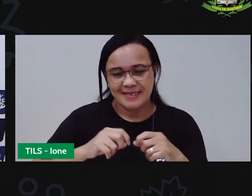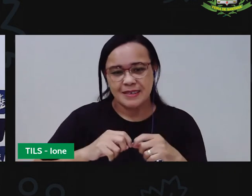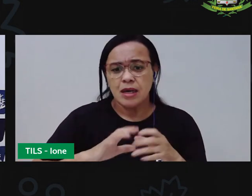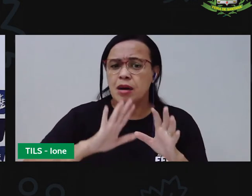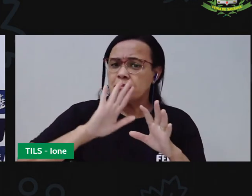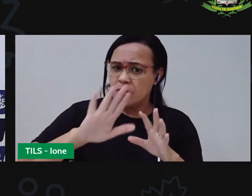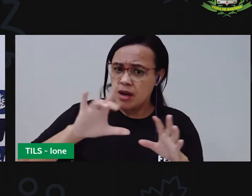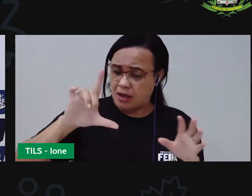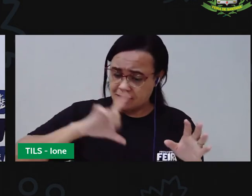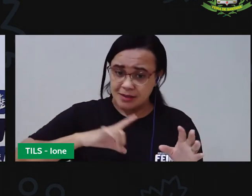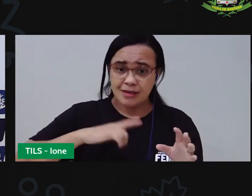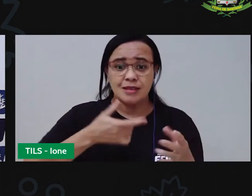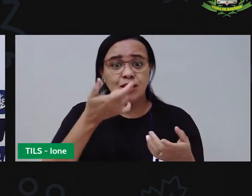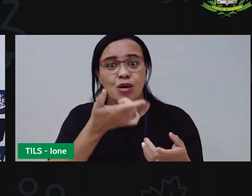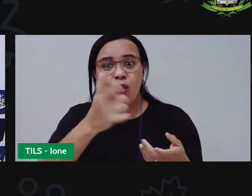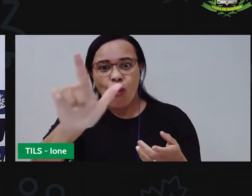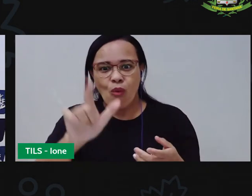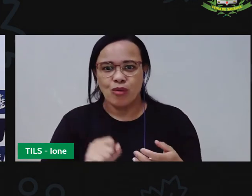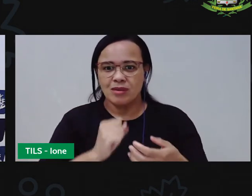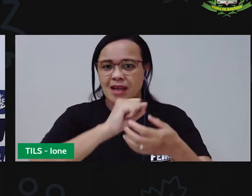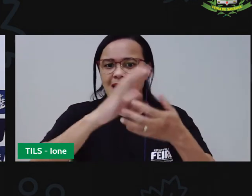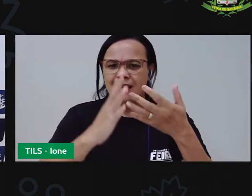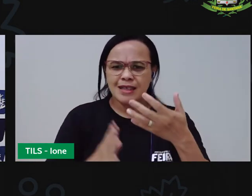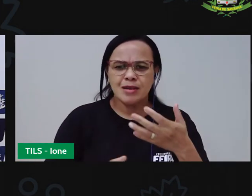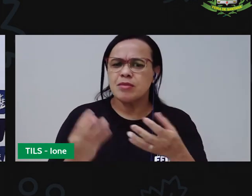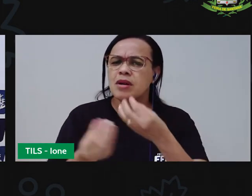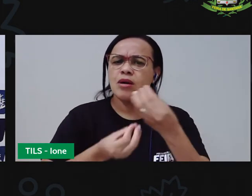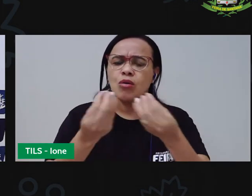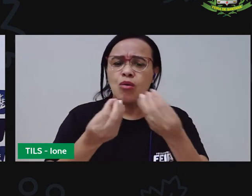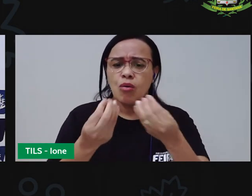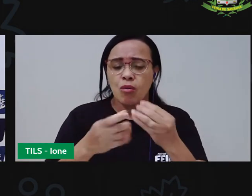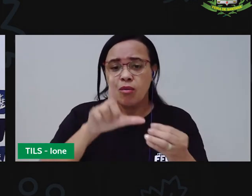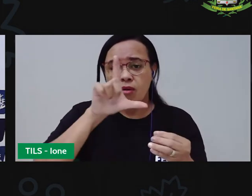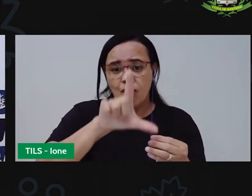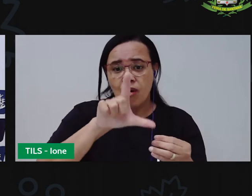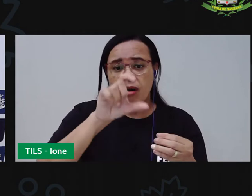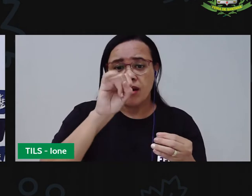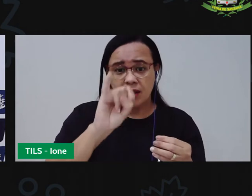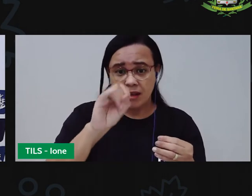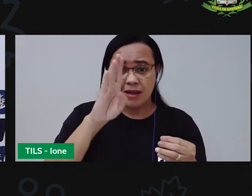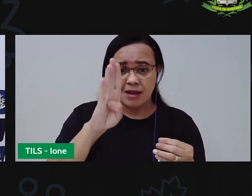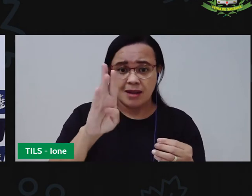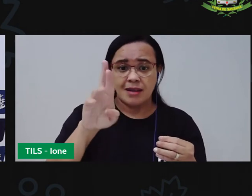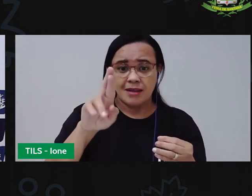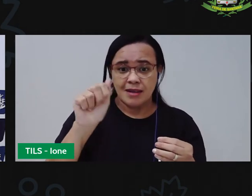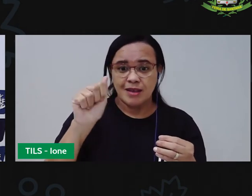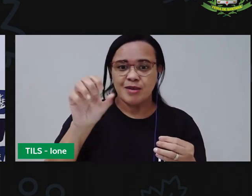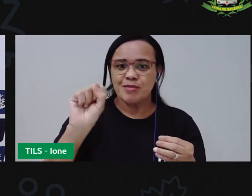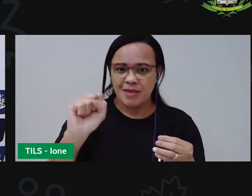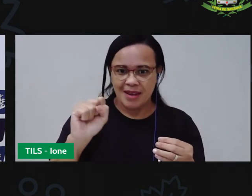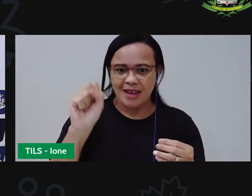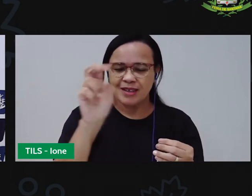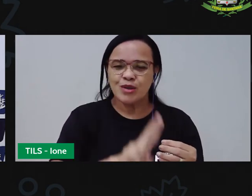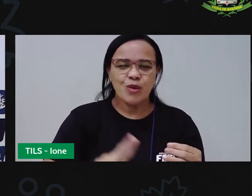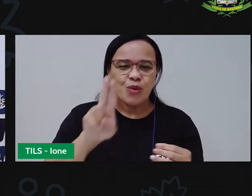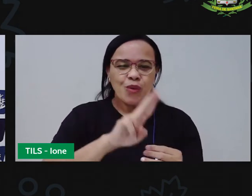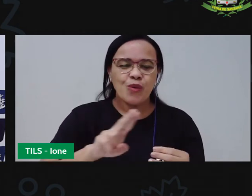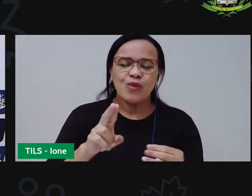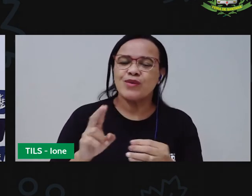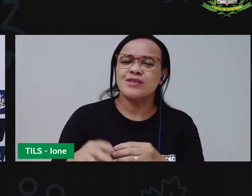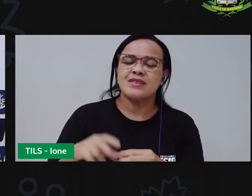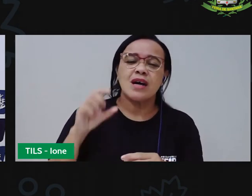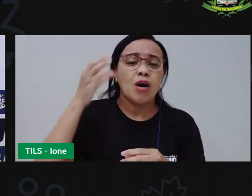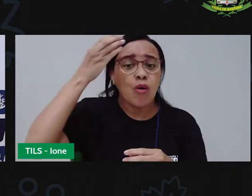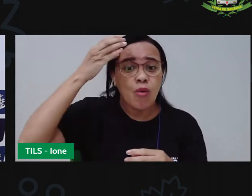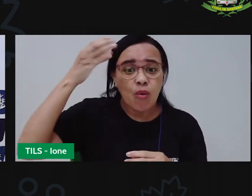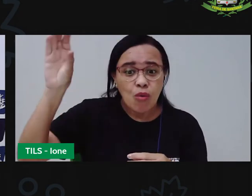que é a Libras, a língua brasileira de sinais, que é a língua utilizada pelos surdos, as